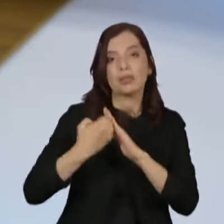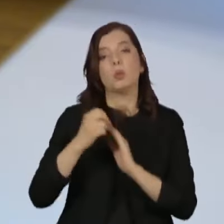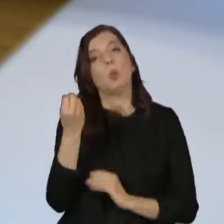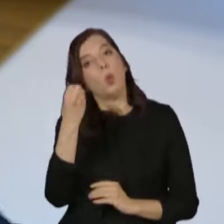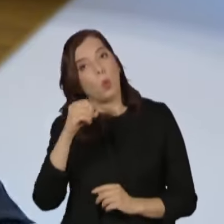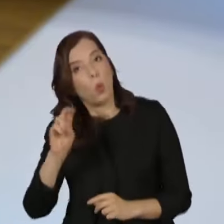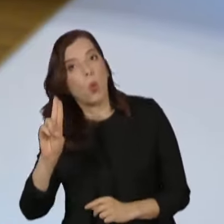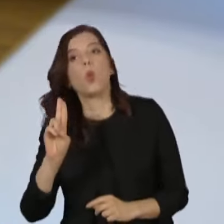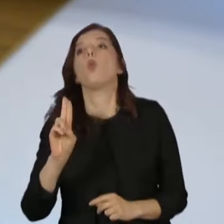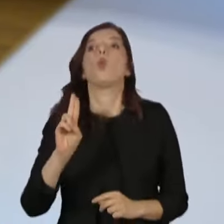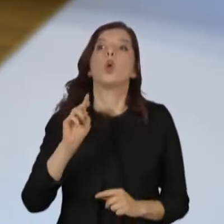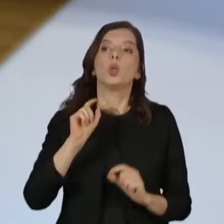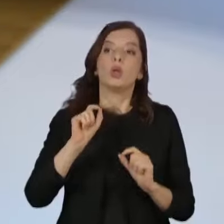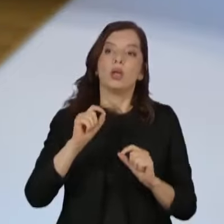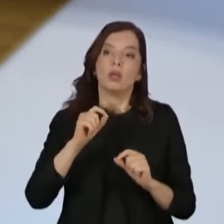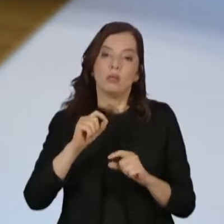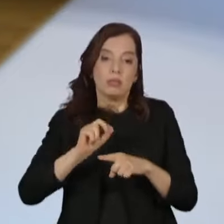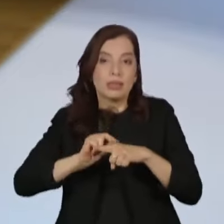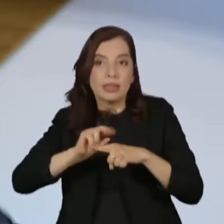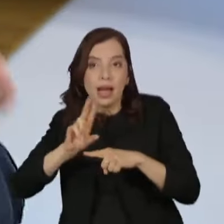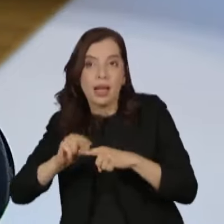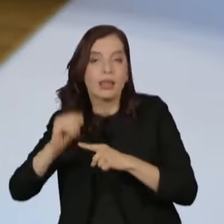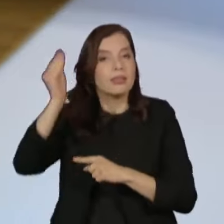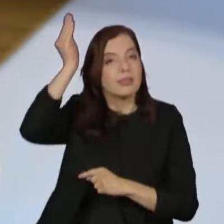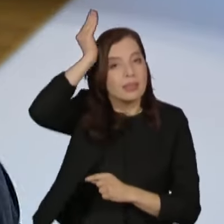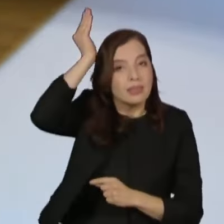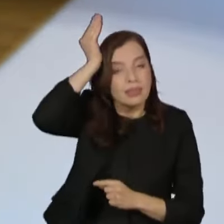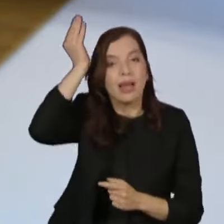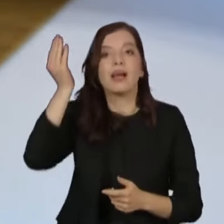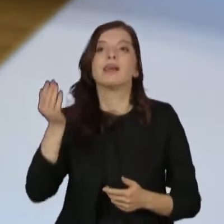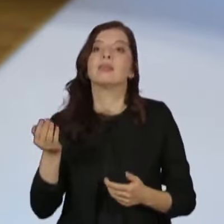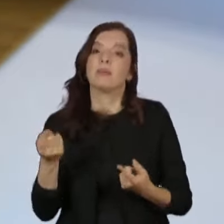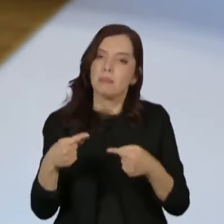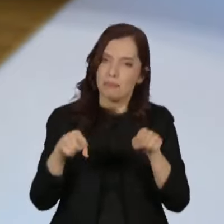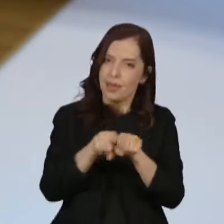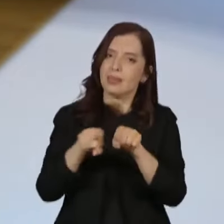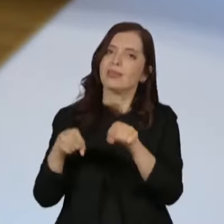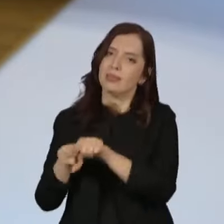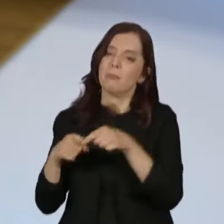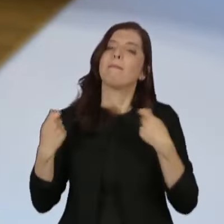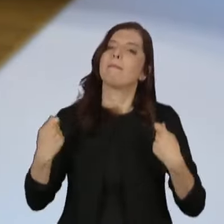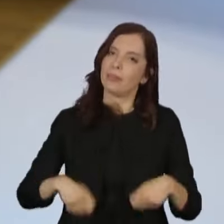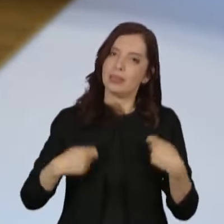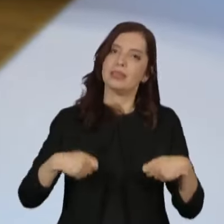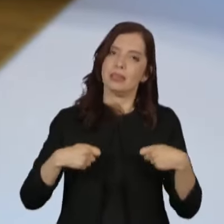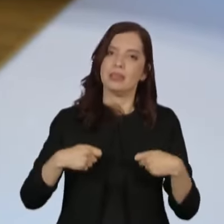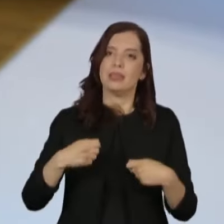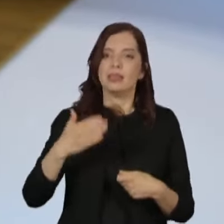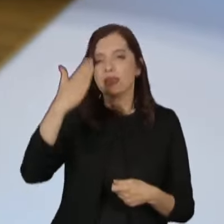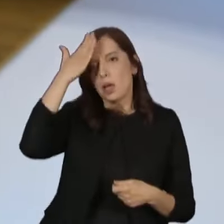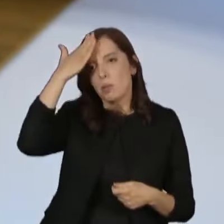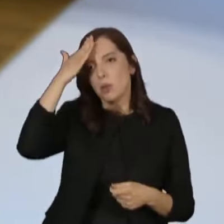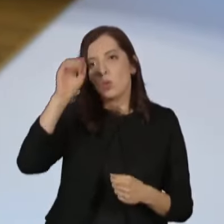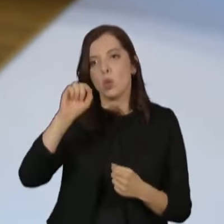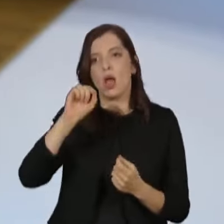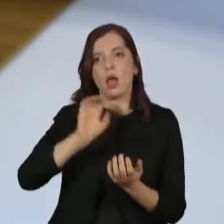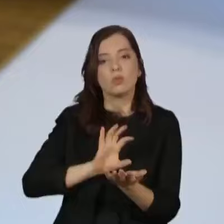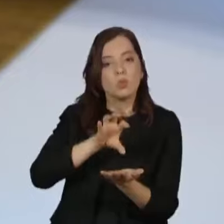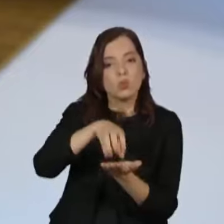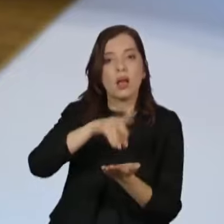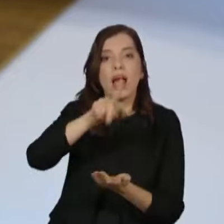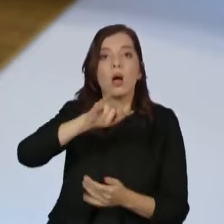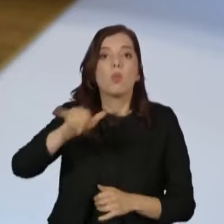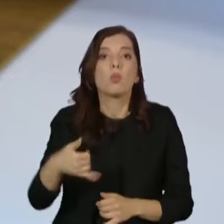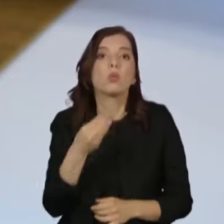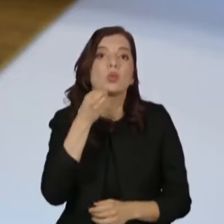S, que tem essa relação direta com a Fiesp aqui em São Paulo, pega o Centro de Oportunidades, que é uma proposta que nós queremos fazer. Qual é a ideia?